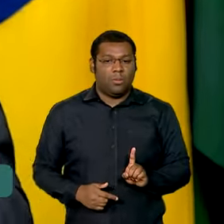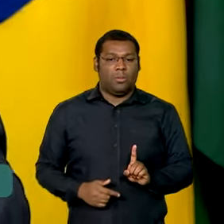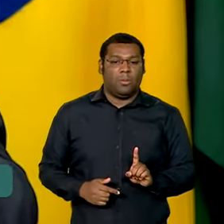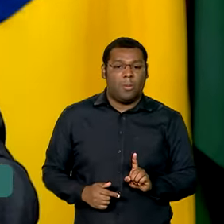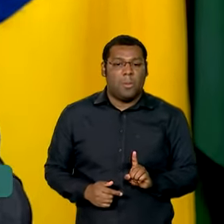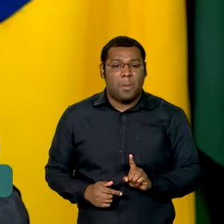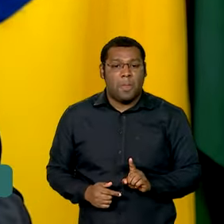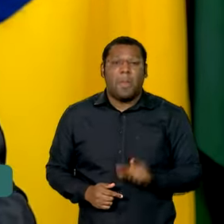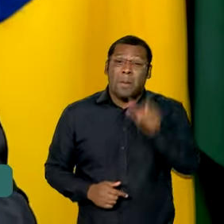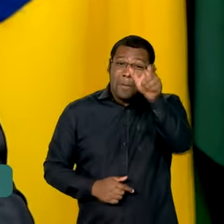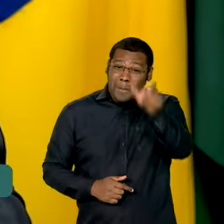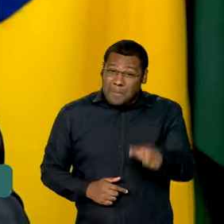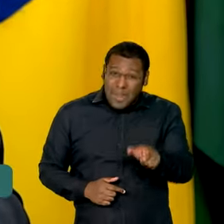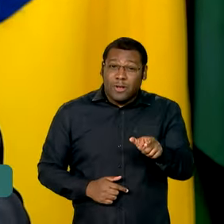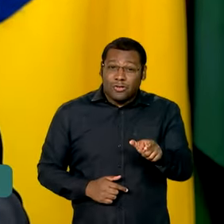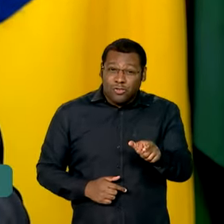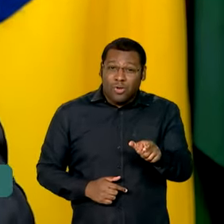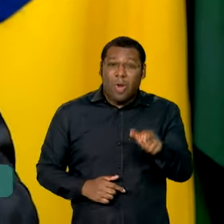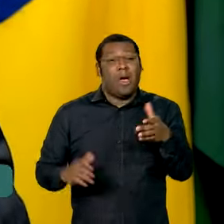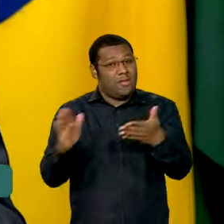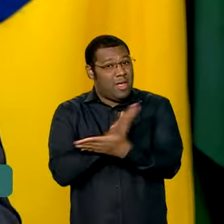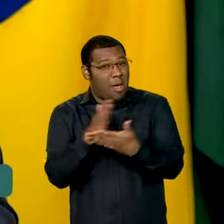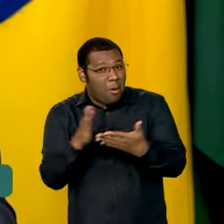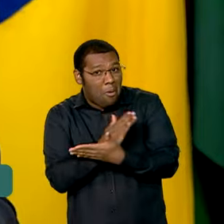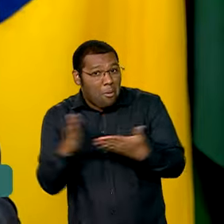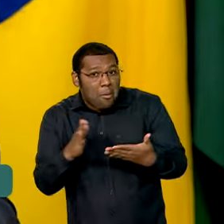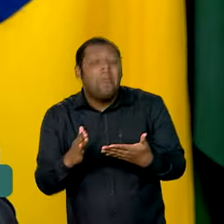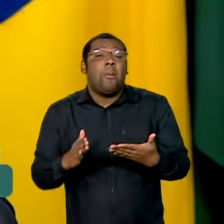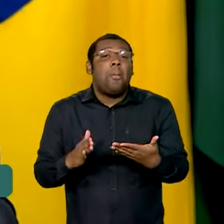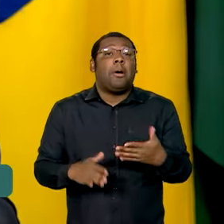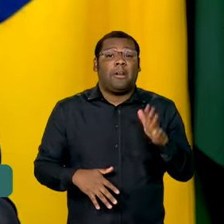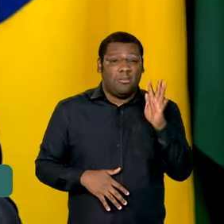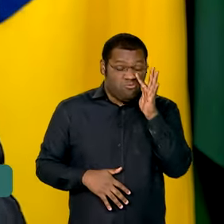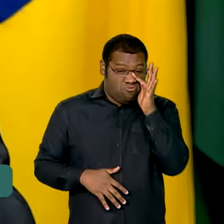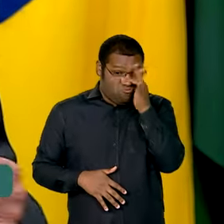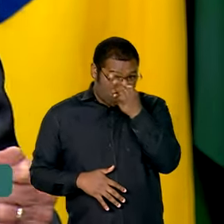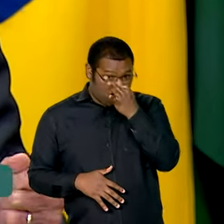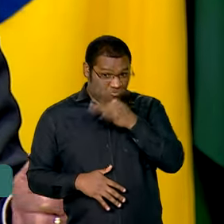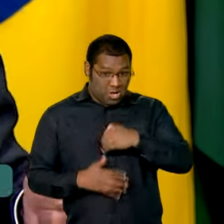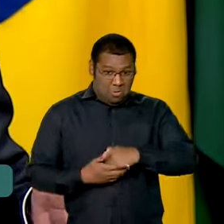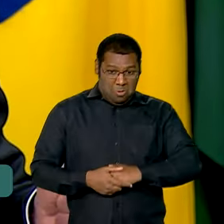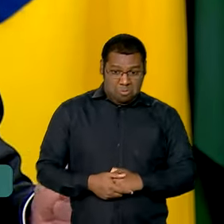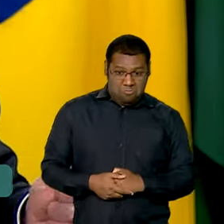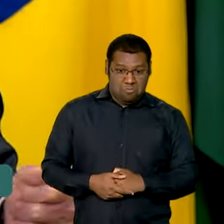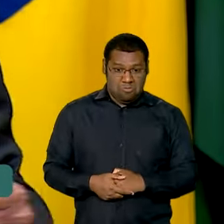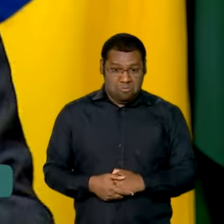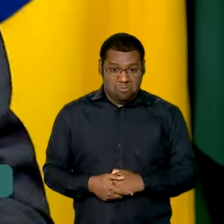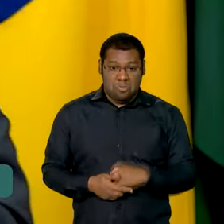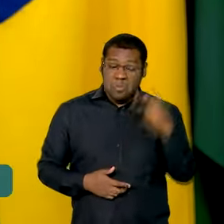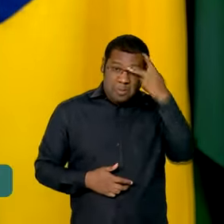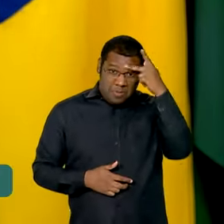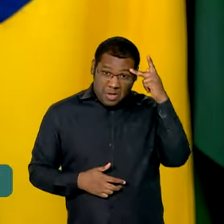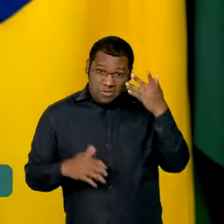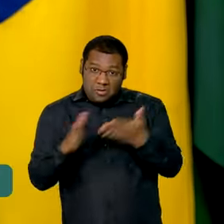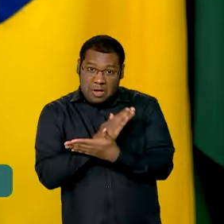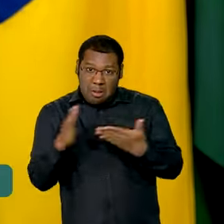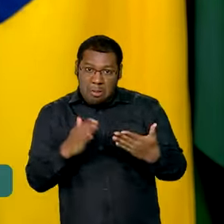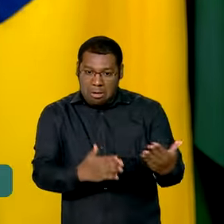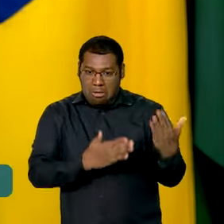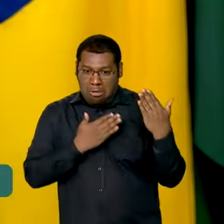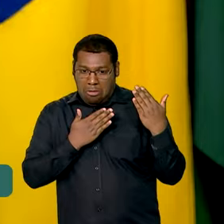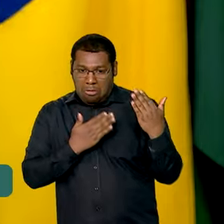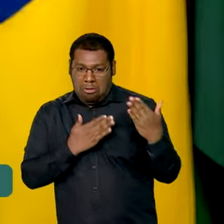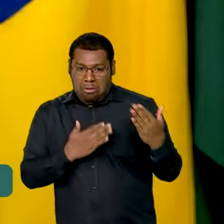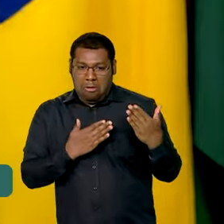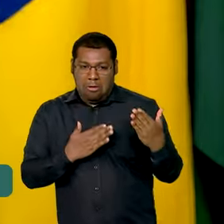Porque o ser humano é teimoso. O ser humano é tinhoso. O cara que está lá não vai acreditar que eu chegue e fale, olha, você